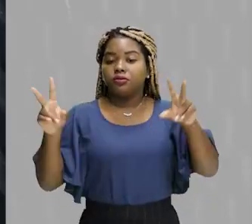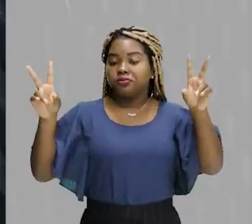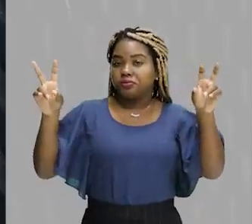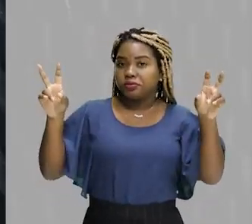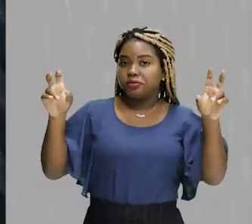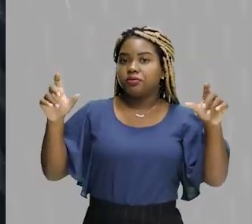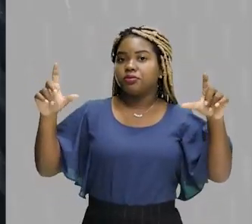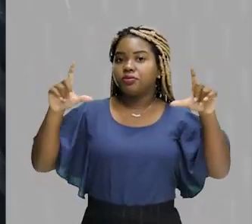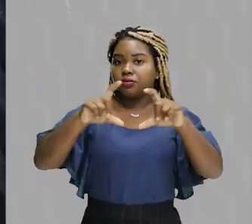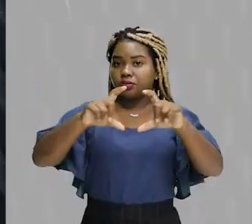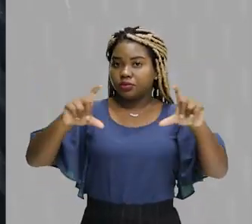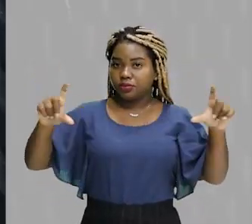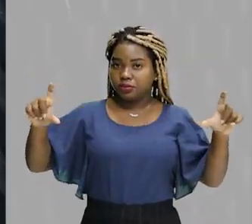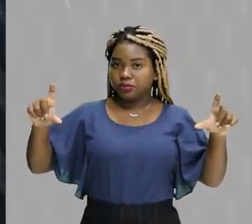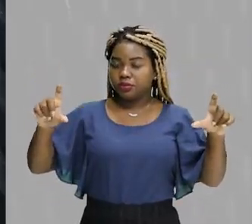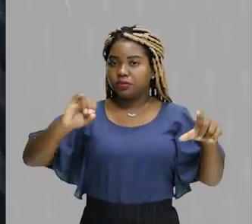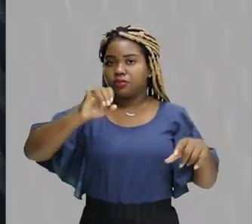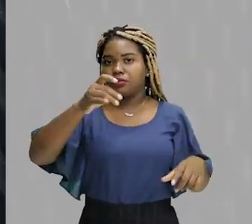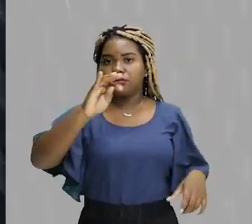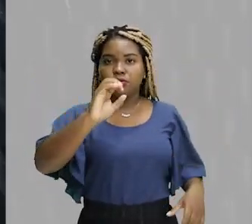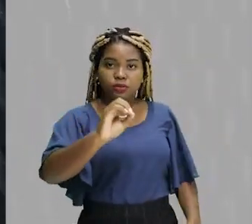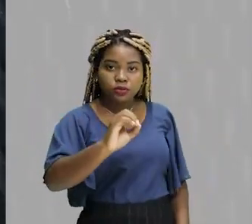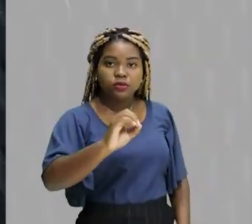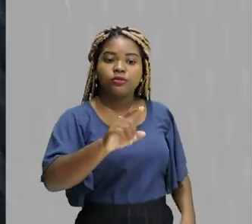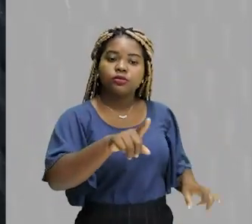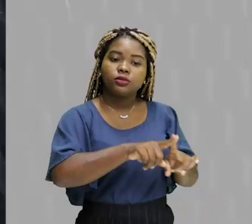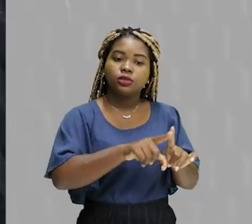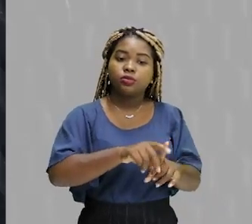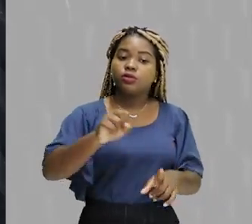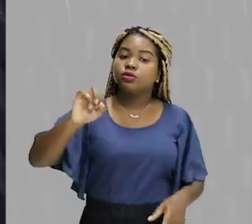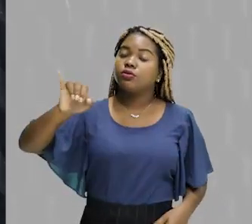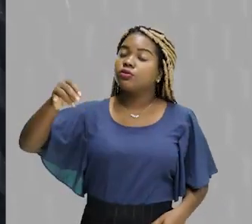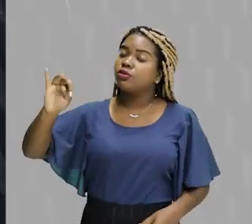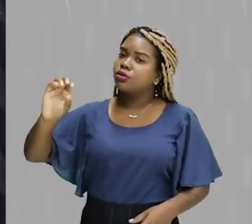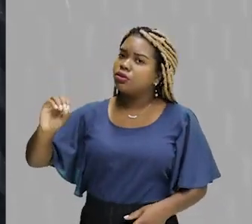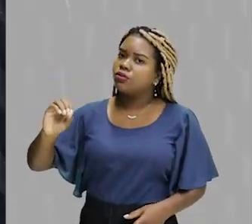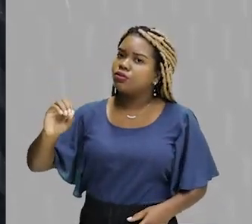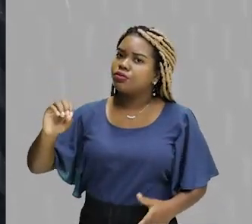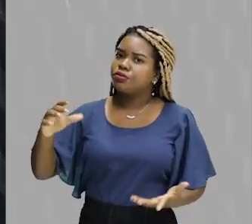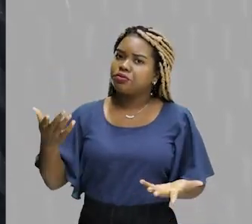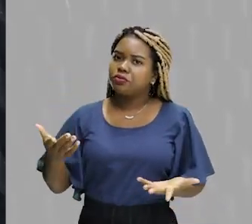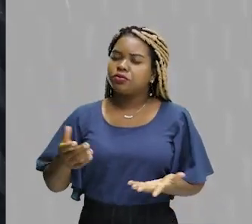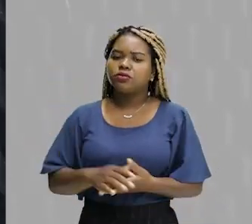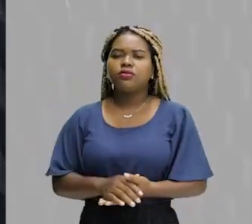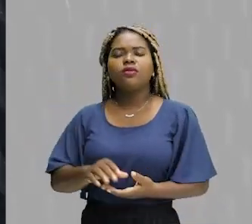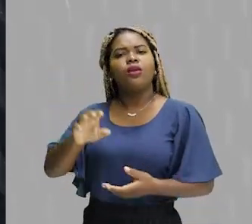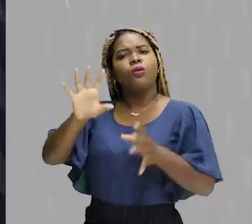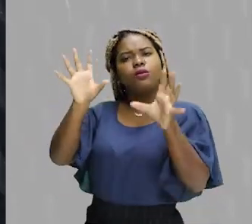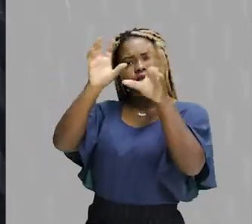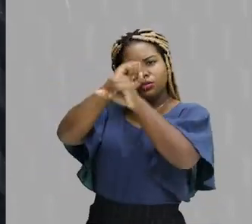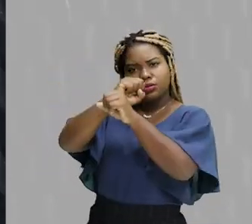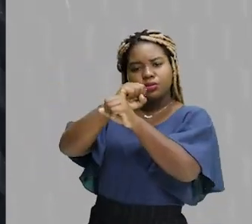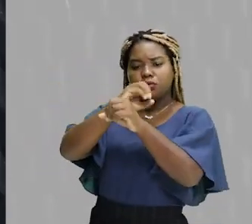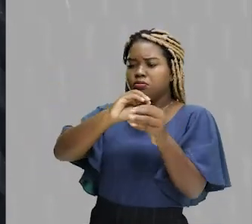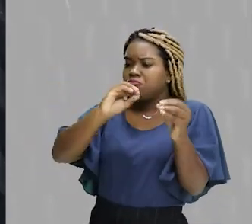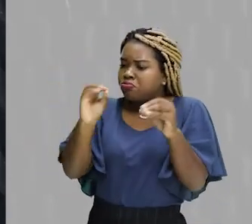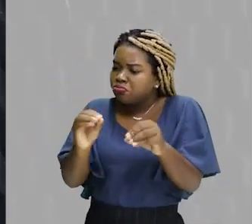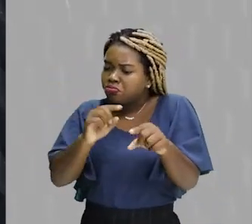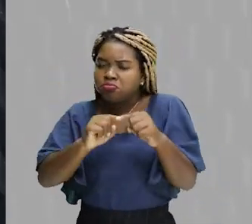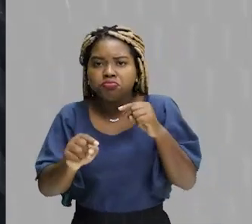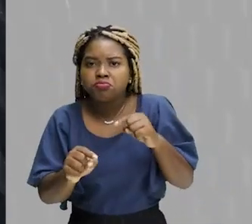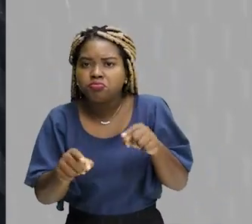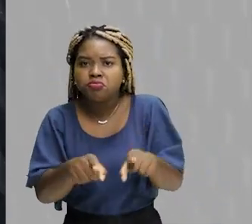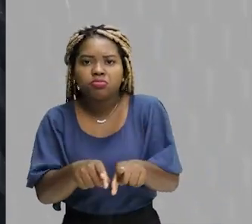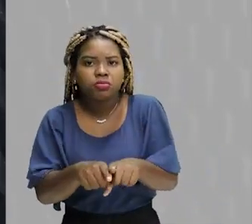objeto estético e do sujeito que percebe esse objeto. Então, a expressão escuro não vai caber muito bem naquela lacuna ali,